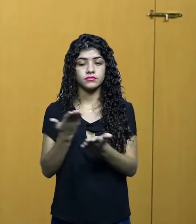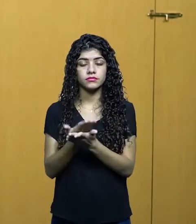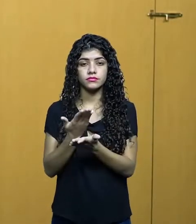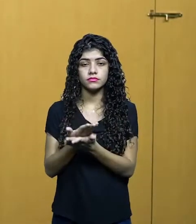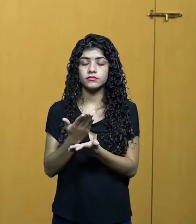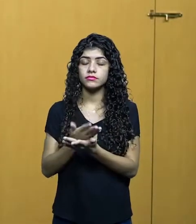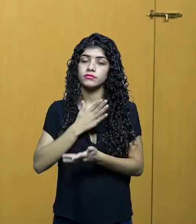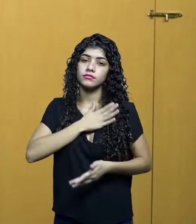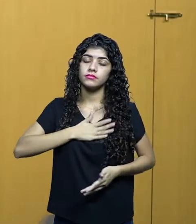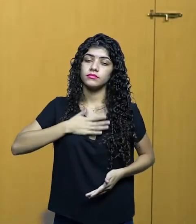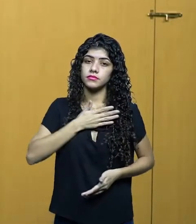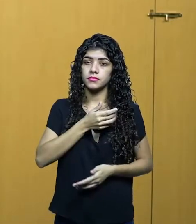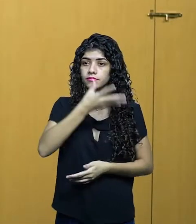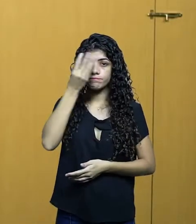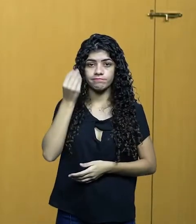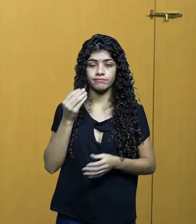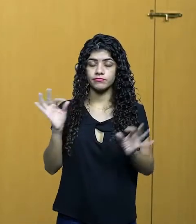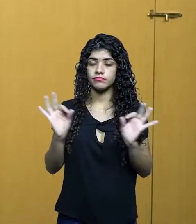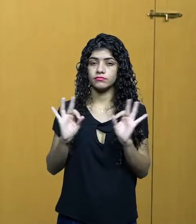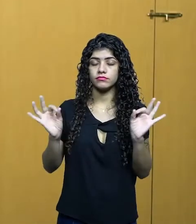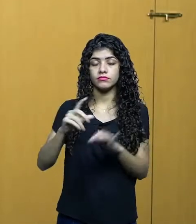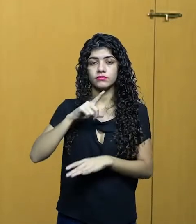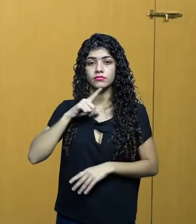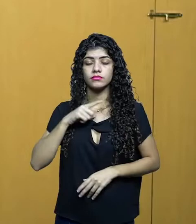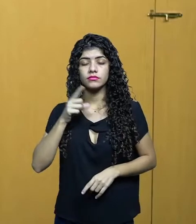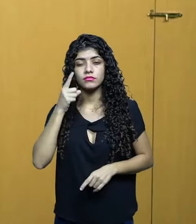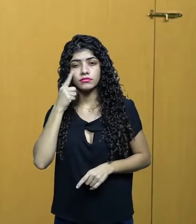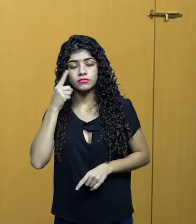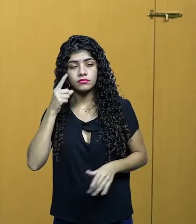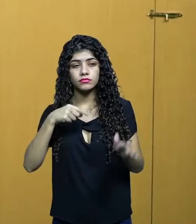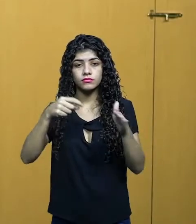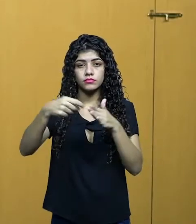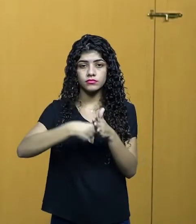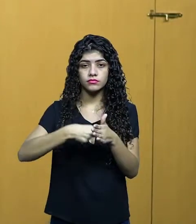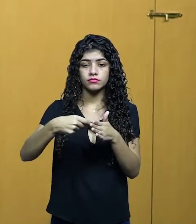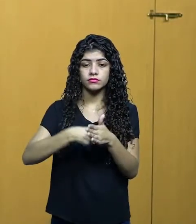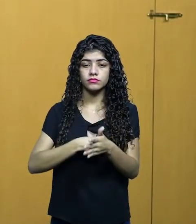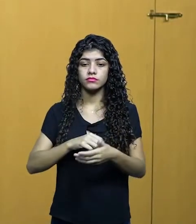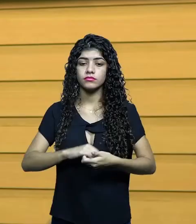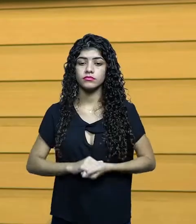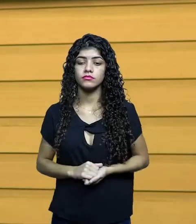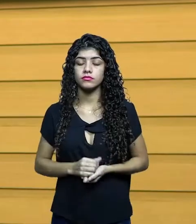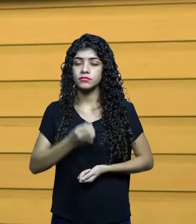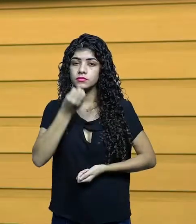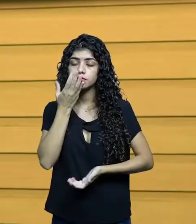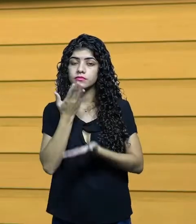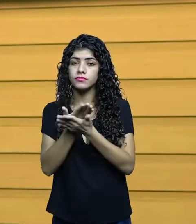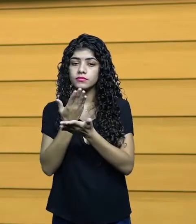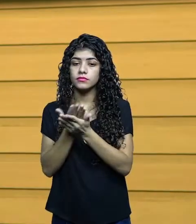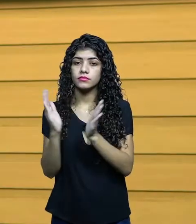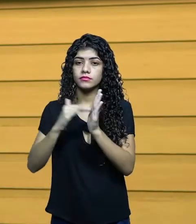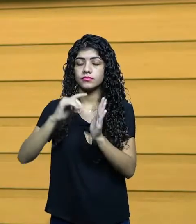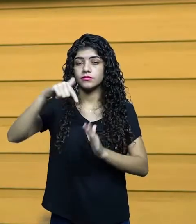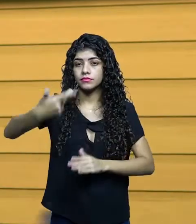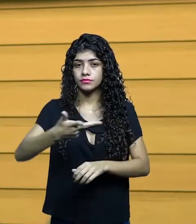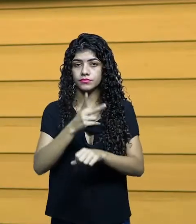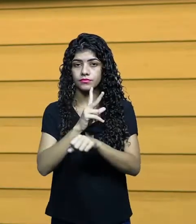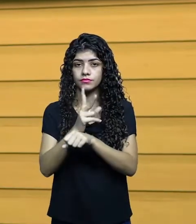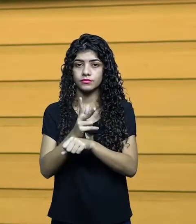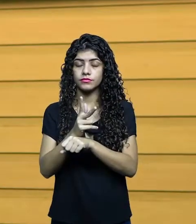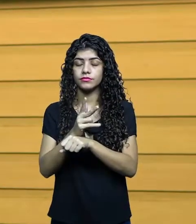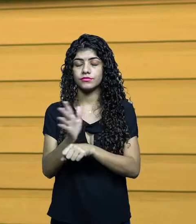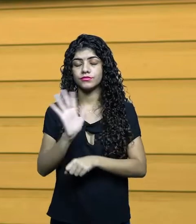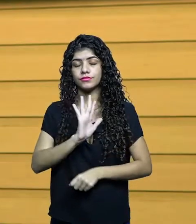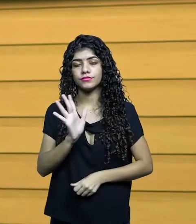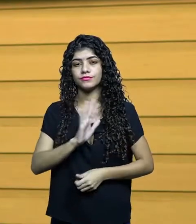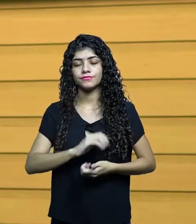gostado da aula. Não esqueça de entrar em contato caso tenha alguma dúvida ou comentário. Bons estudos e até